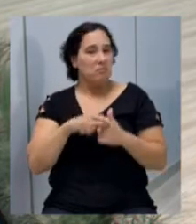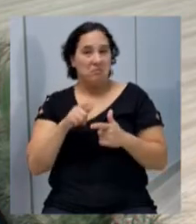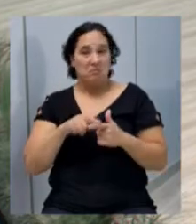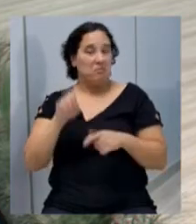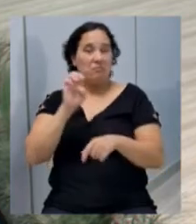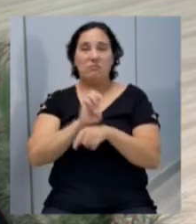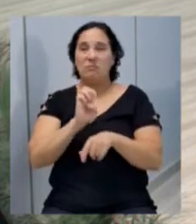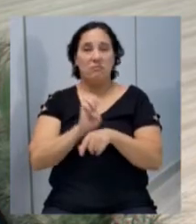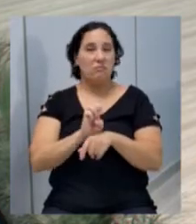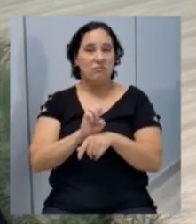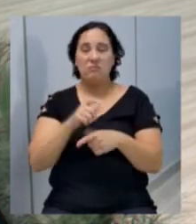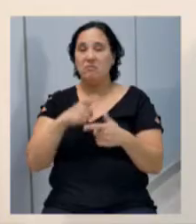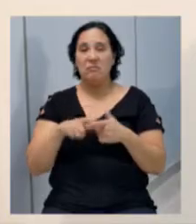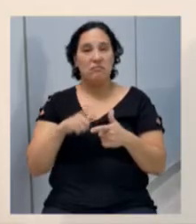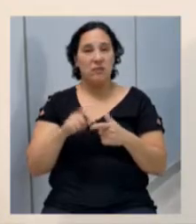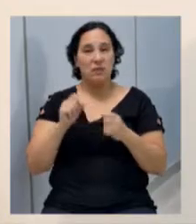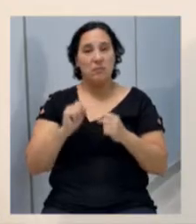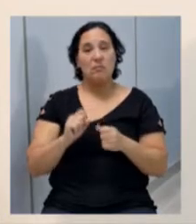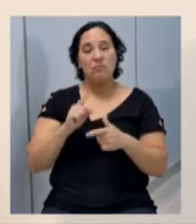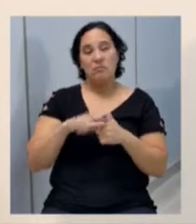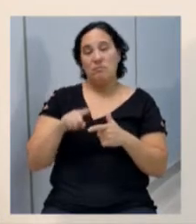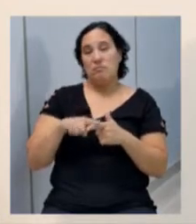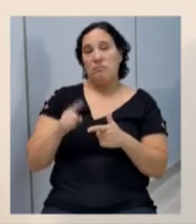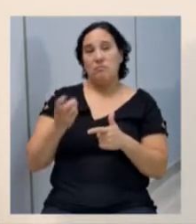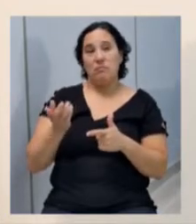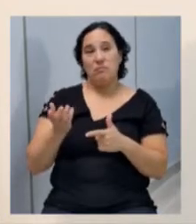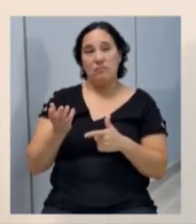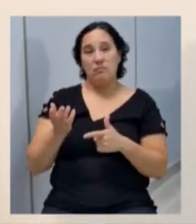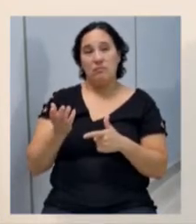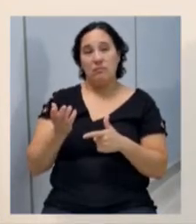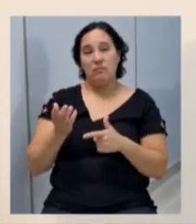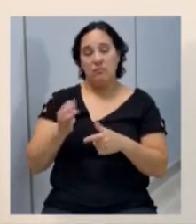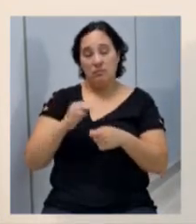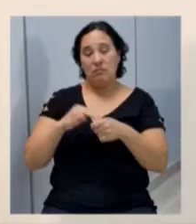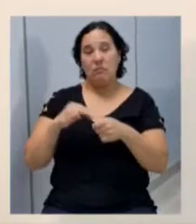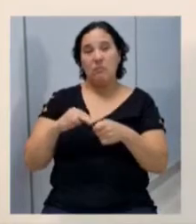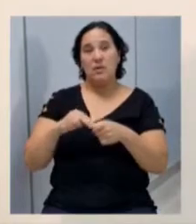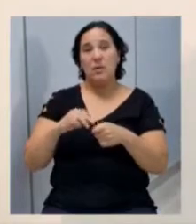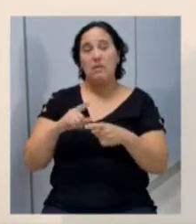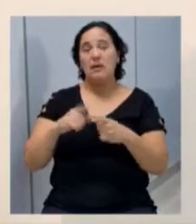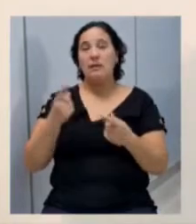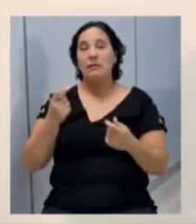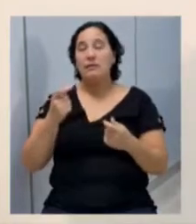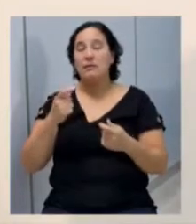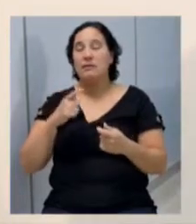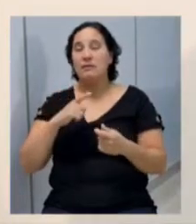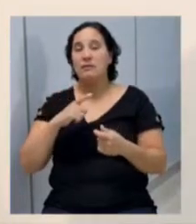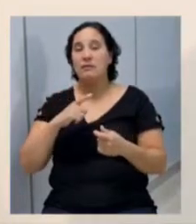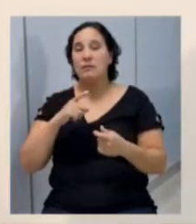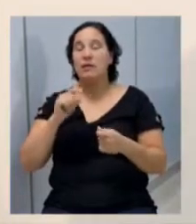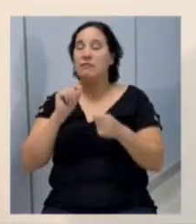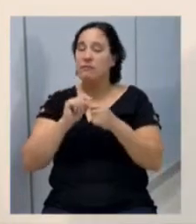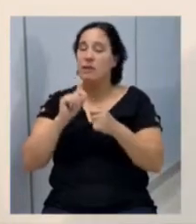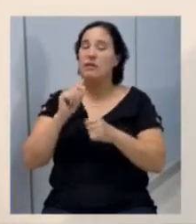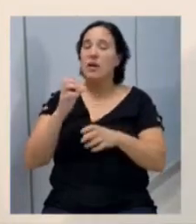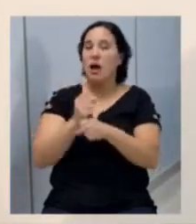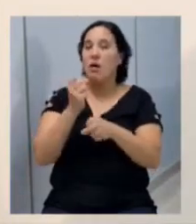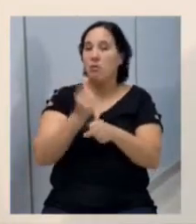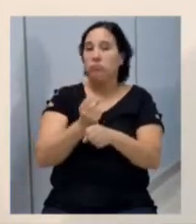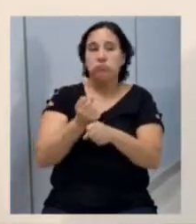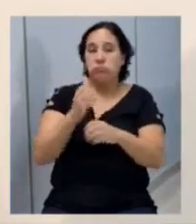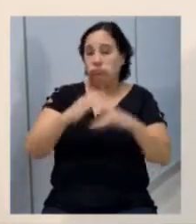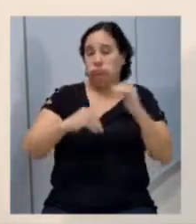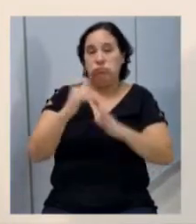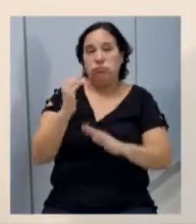do Estado, nenhum problema que possa ser resolvido pelo município, que sim, deveria ter sido quem executou a obra.